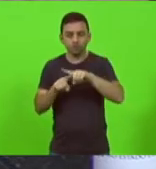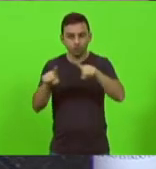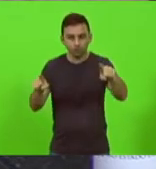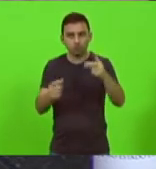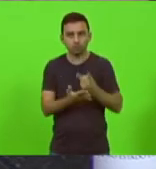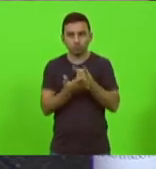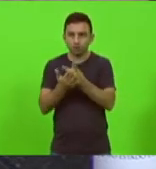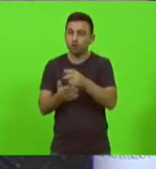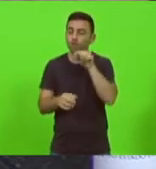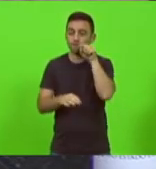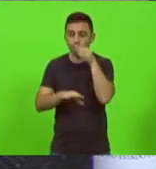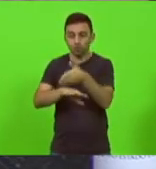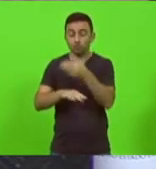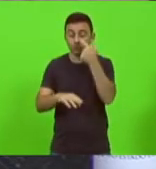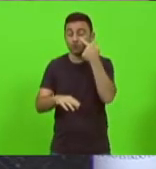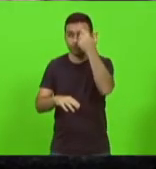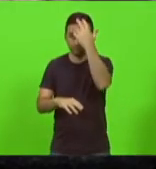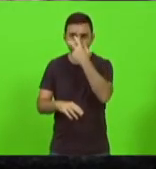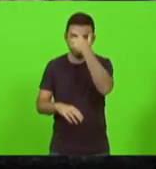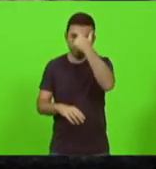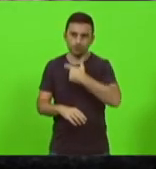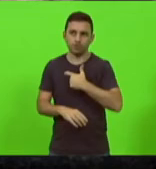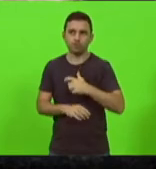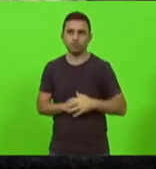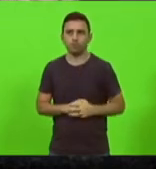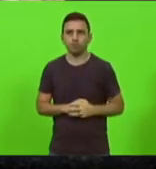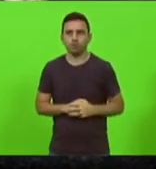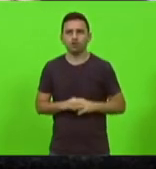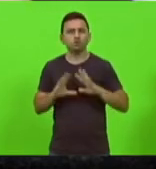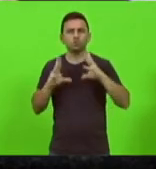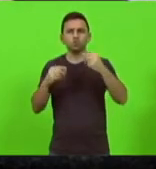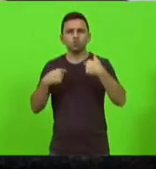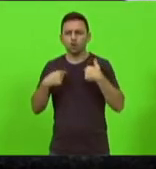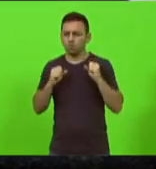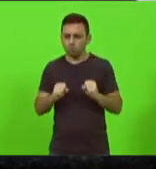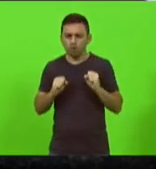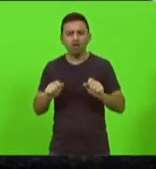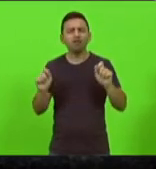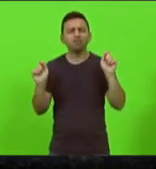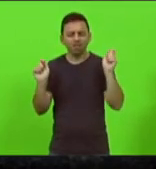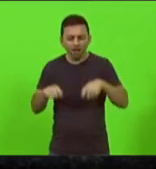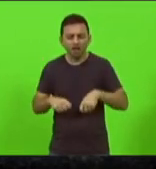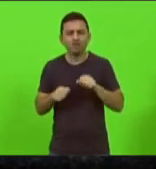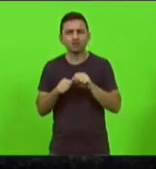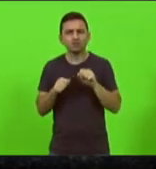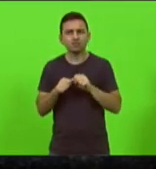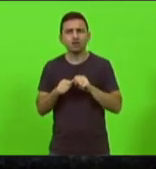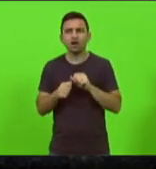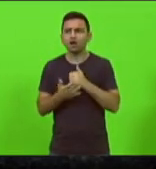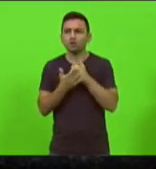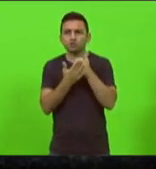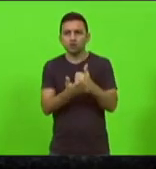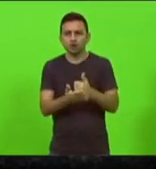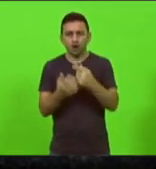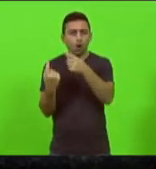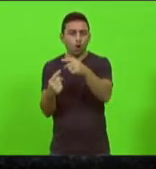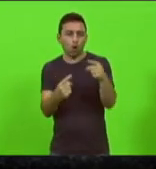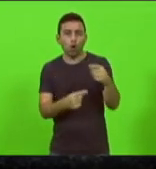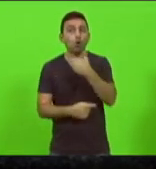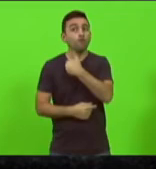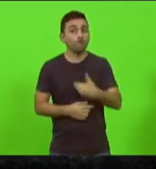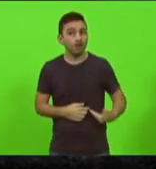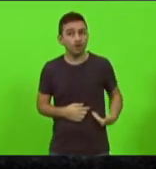conhecer os rostos deles vou ajudar e tudo que eu puder eu faço e ajudo então o senhor ataque o governo